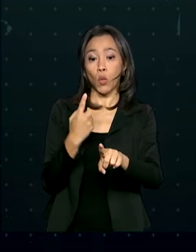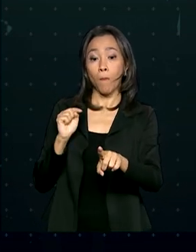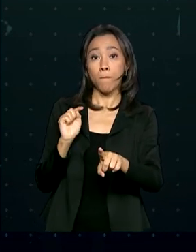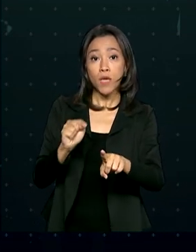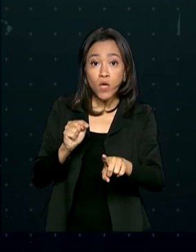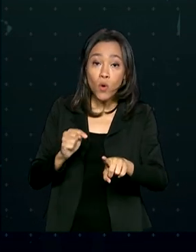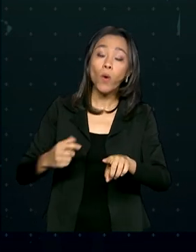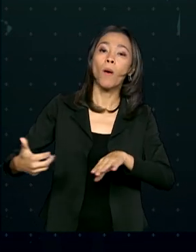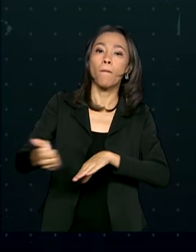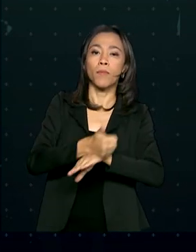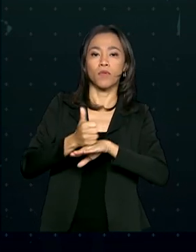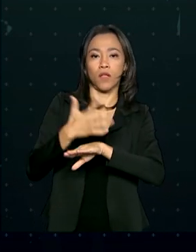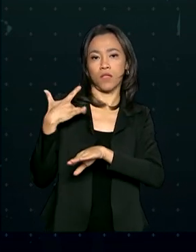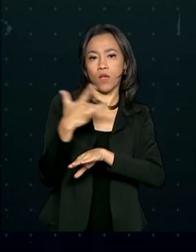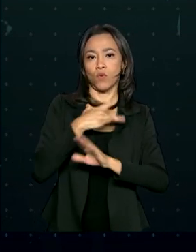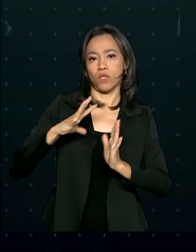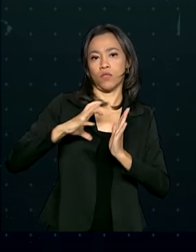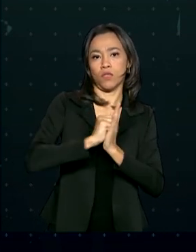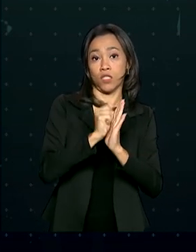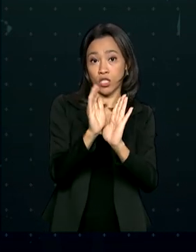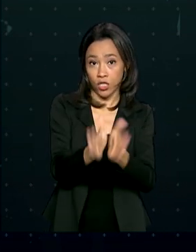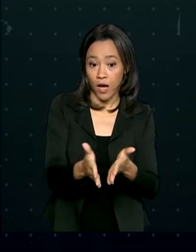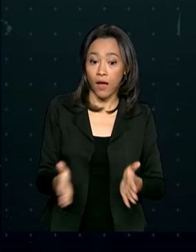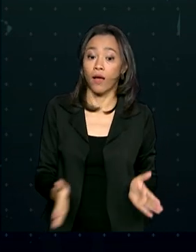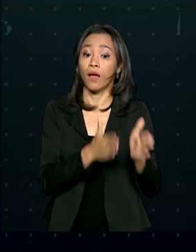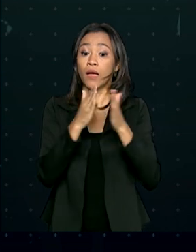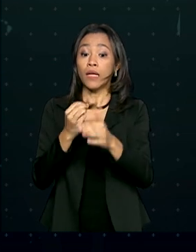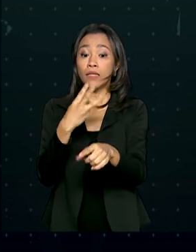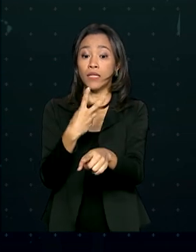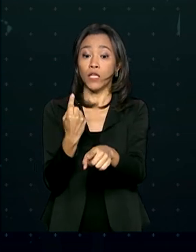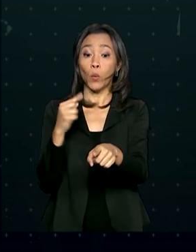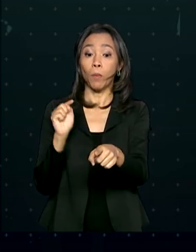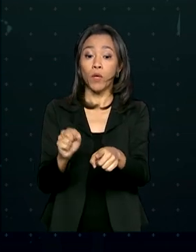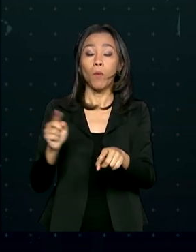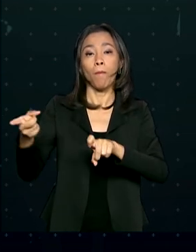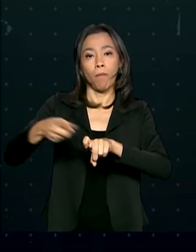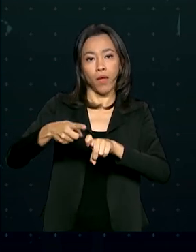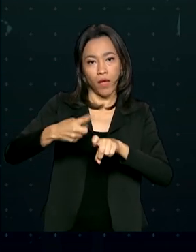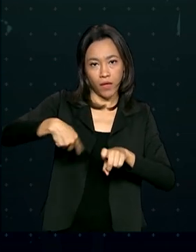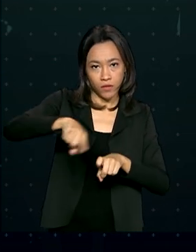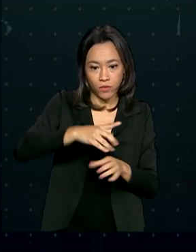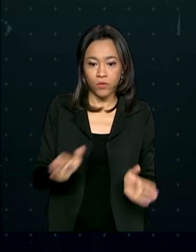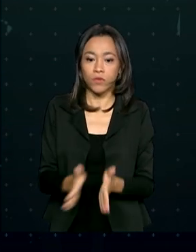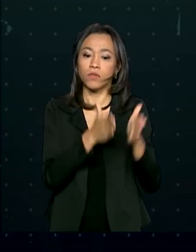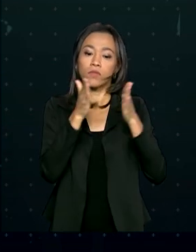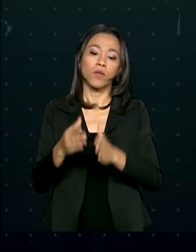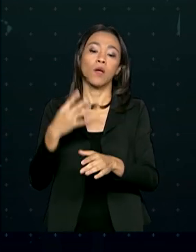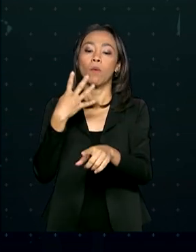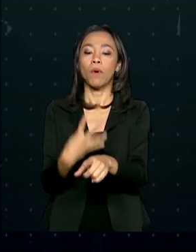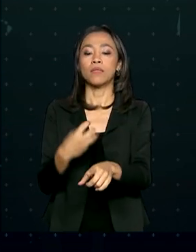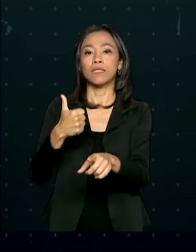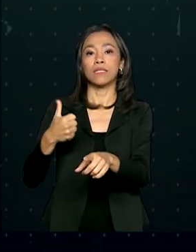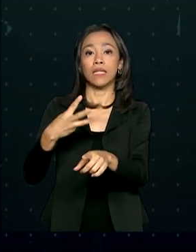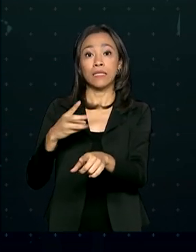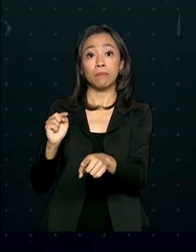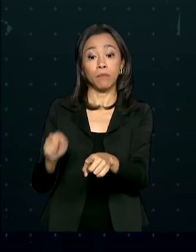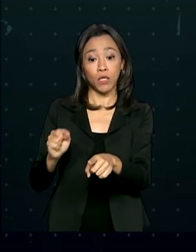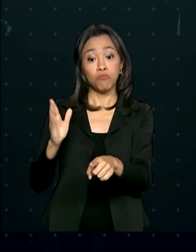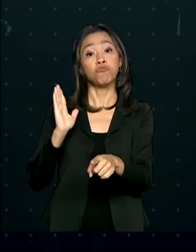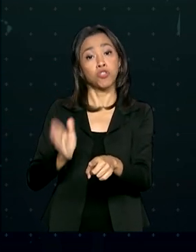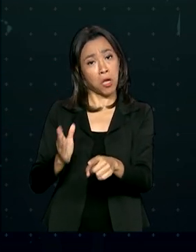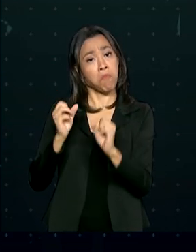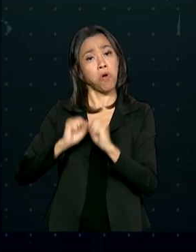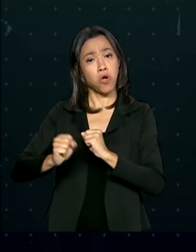cadastrados. 31 mil são médicos. 413 mil já se colocaram à disposição para